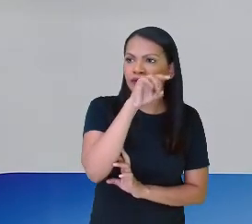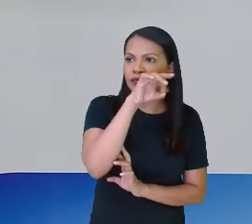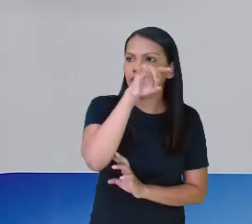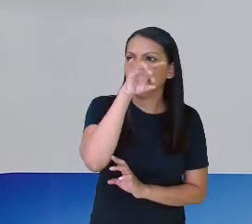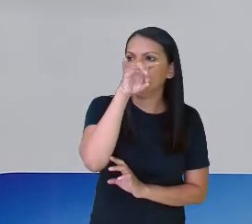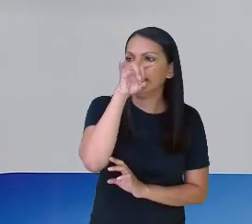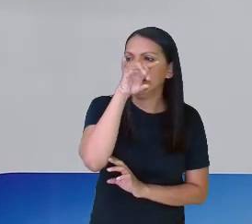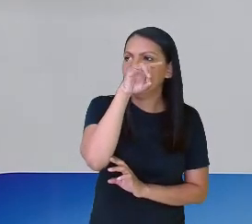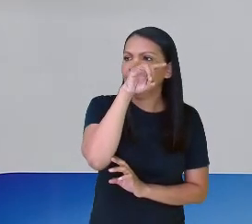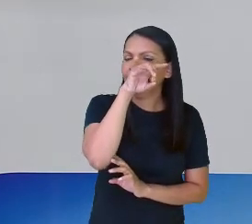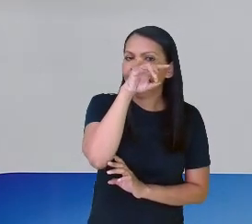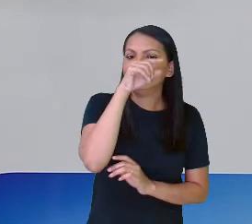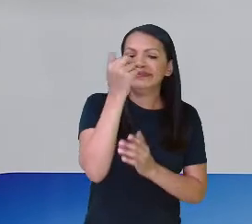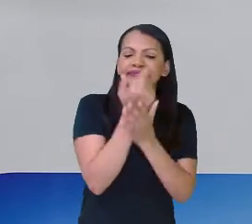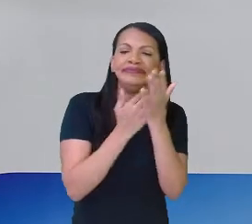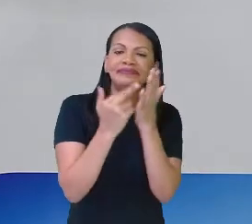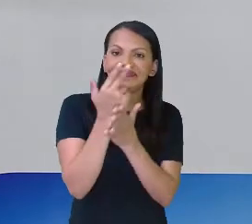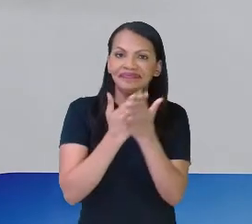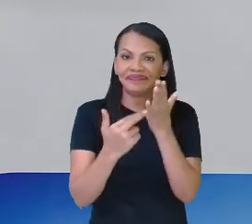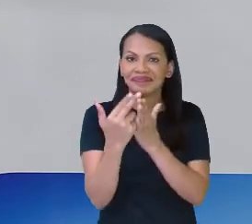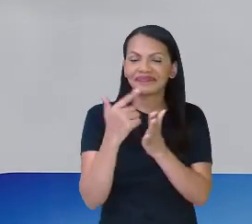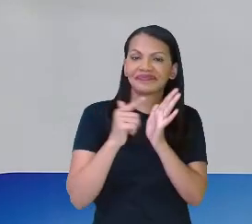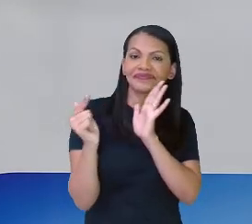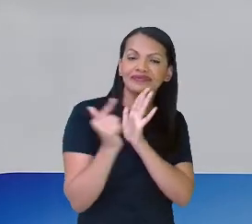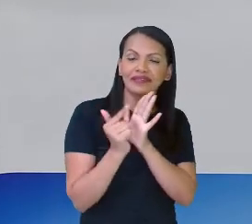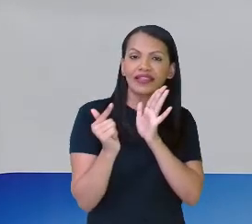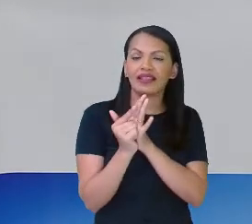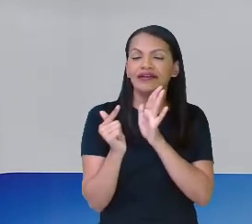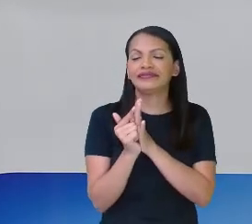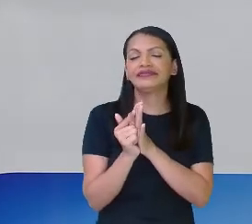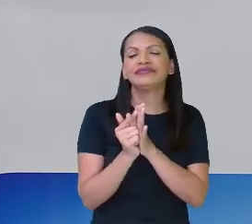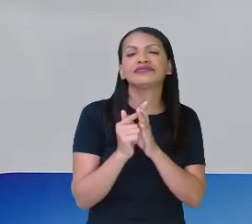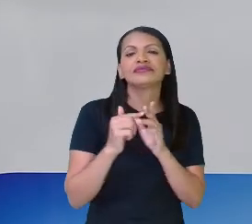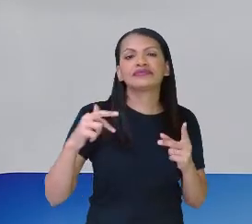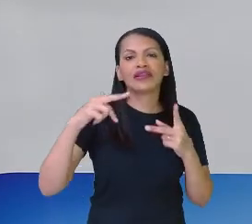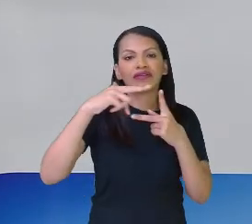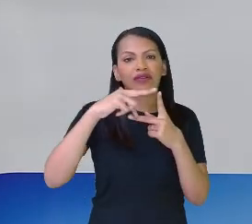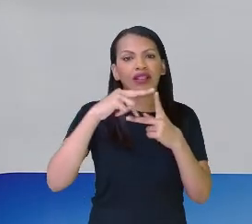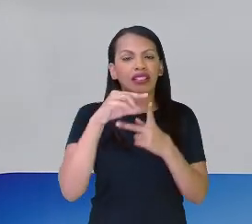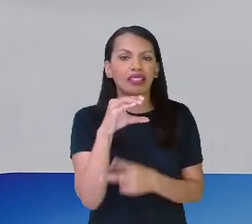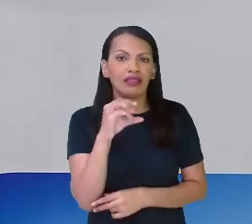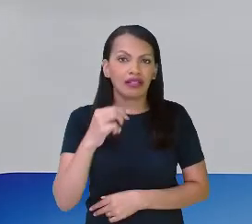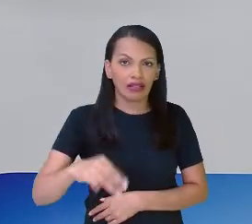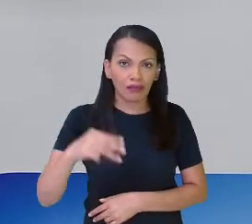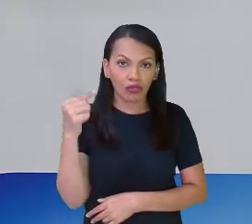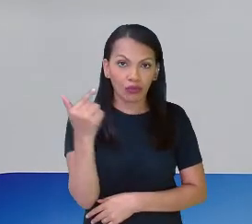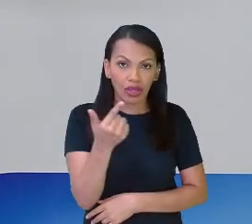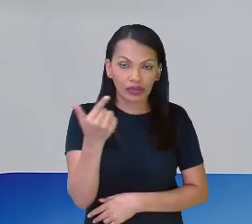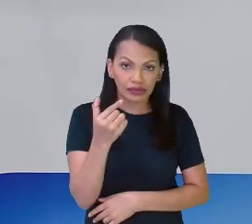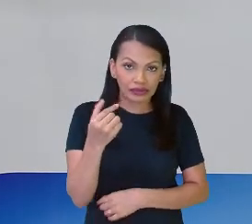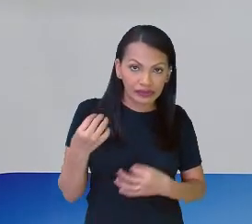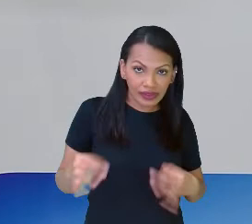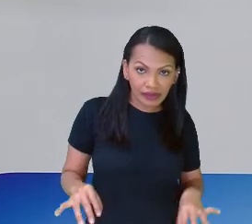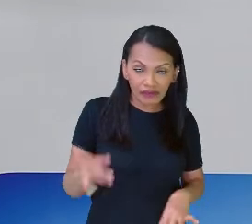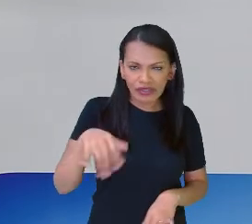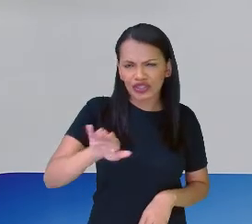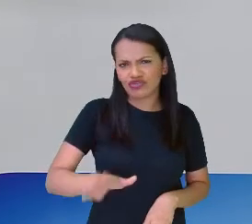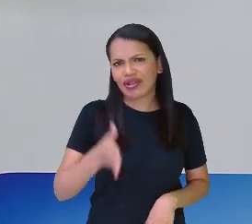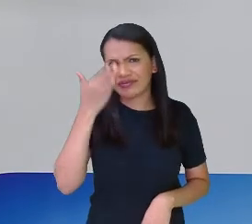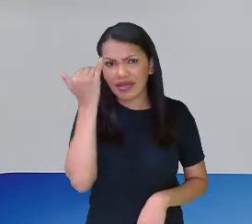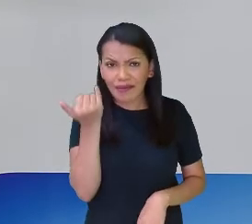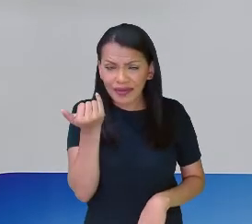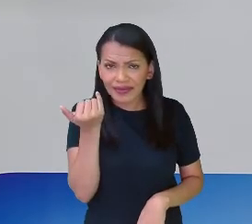quadradinho desenhado na malha será um centímetro quadrado. E aí, será que você já